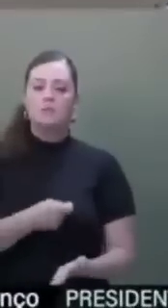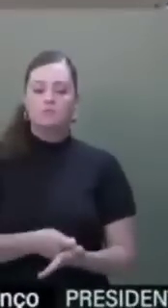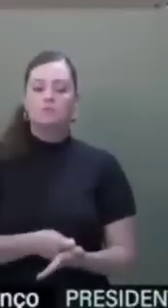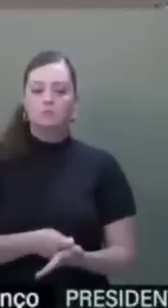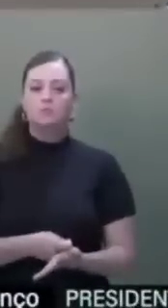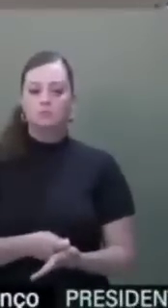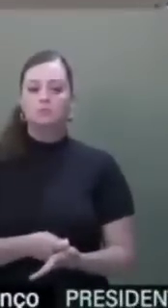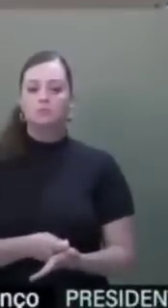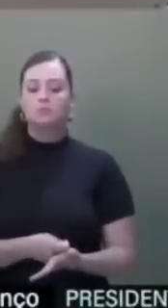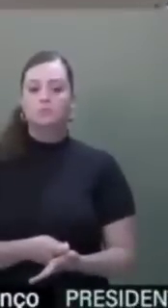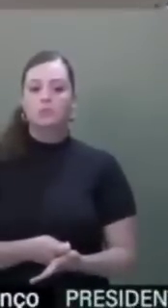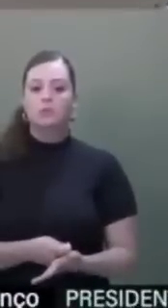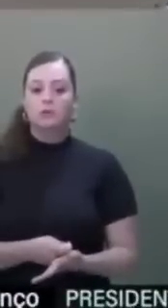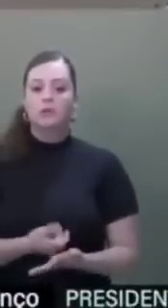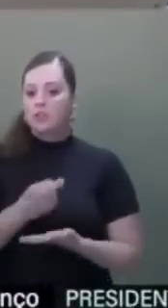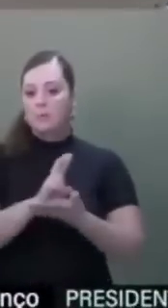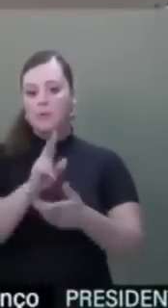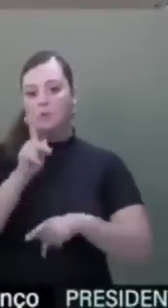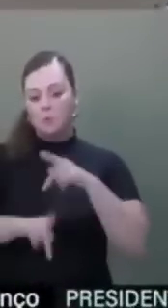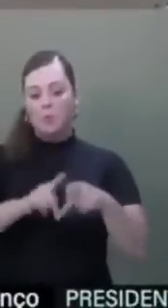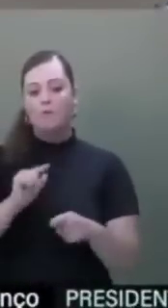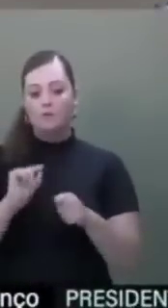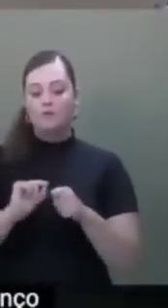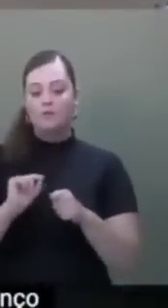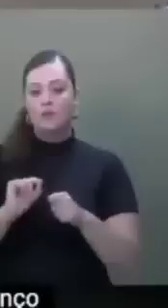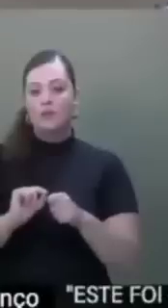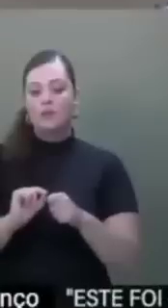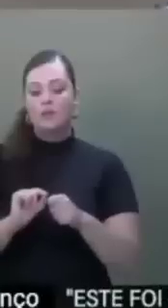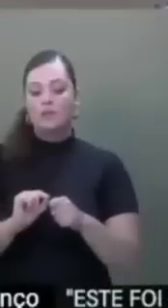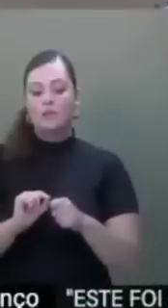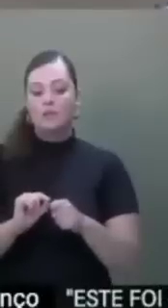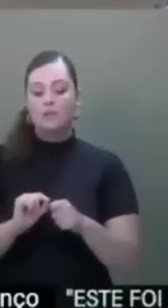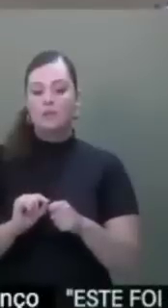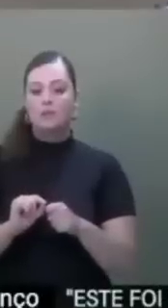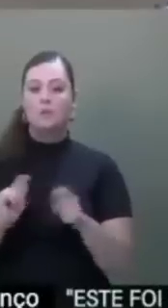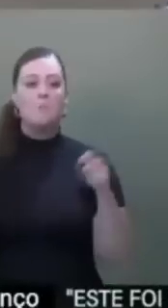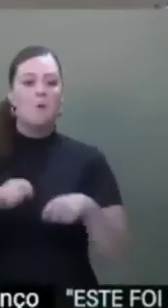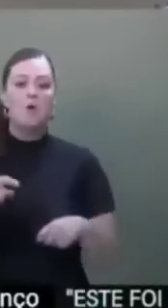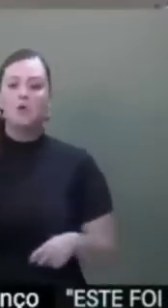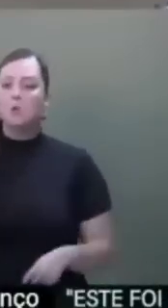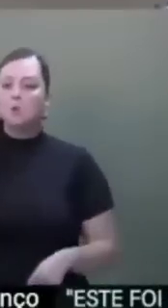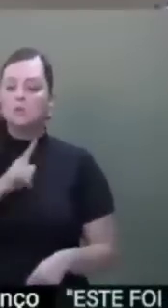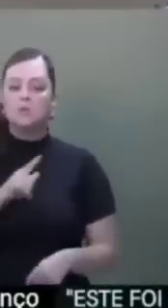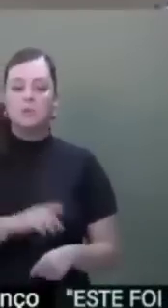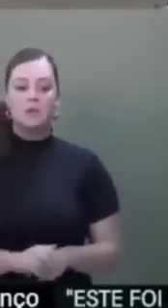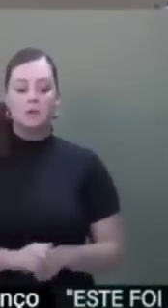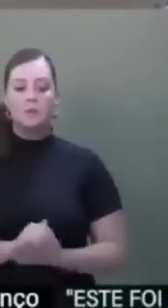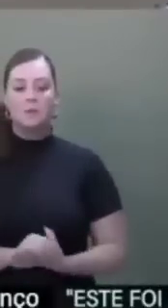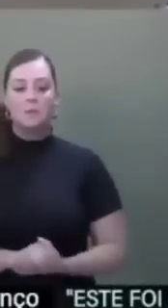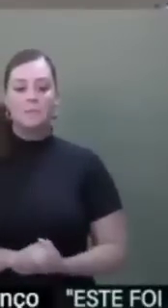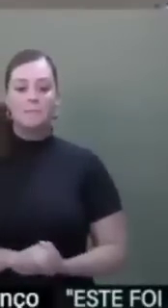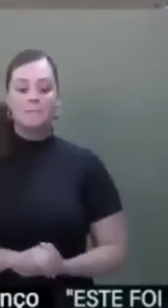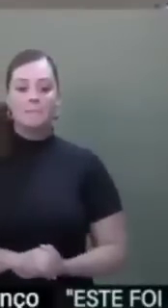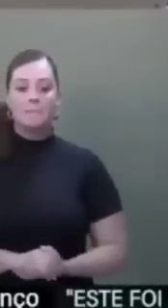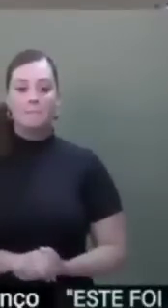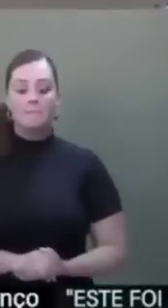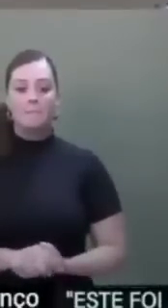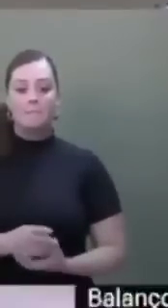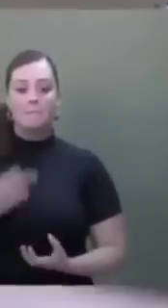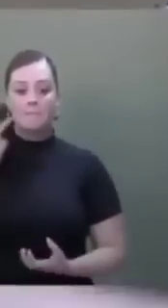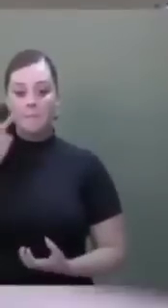de parlamentar, de representante do povo, de fazer aquilo que estava a nosso alcance para adotar o país de um orçamento